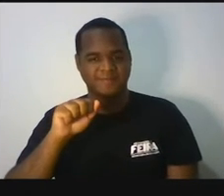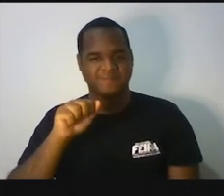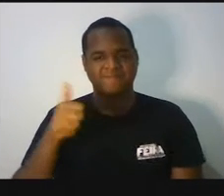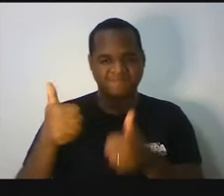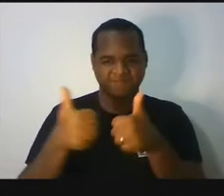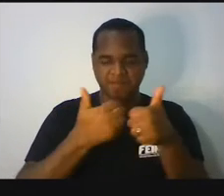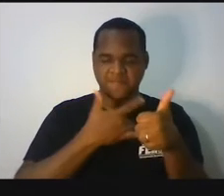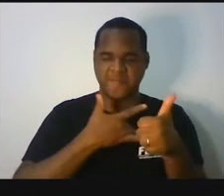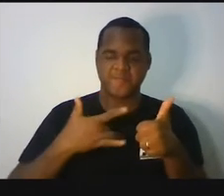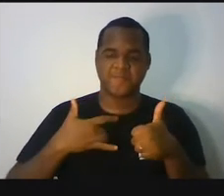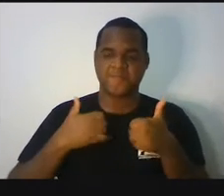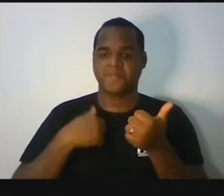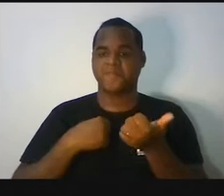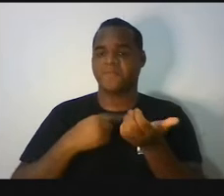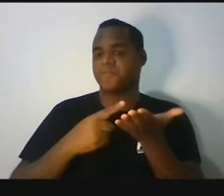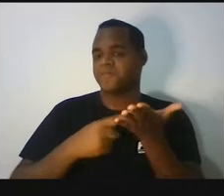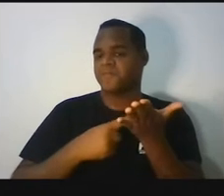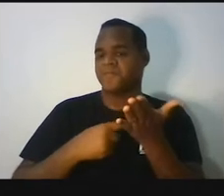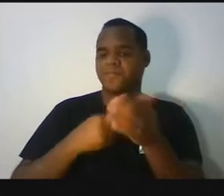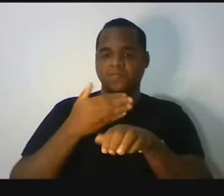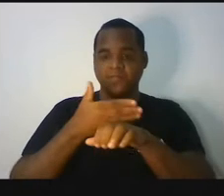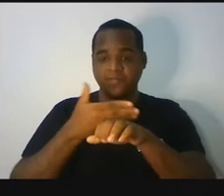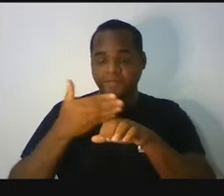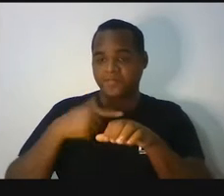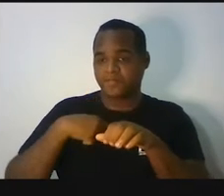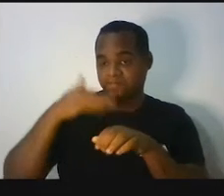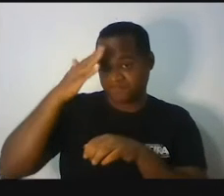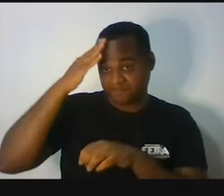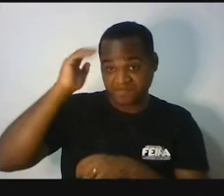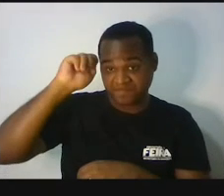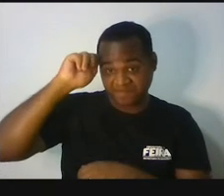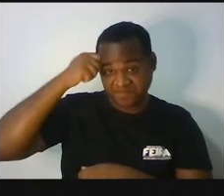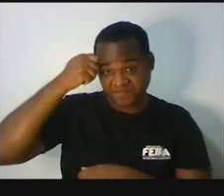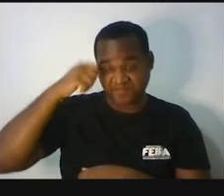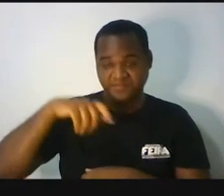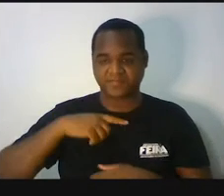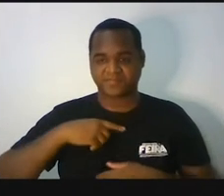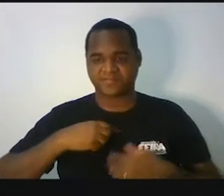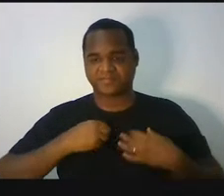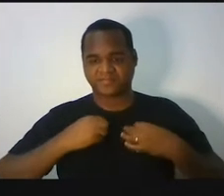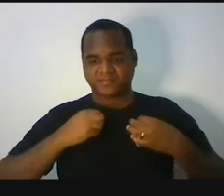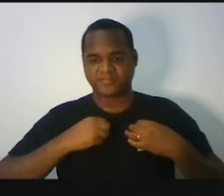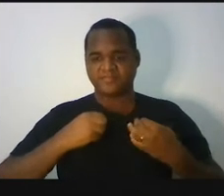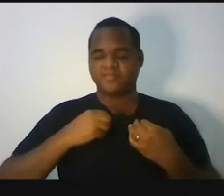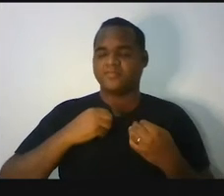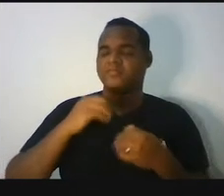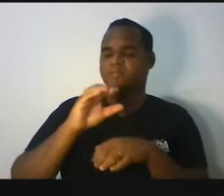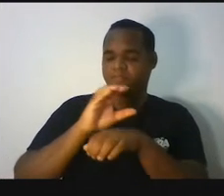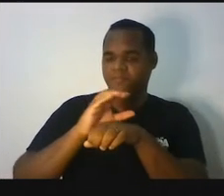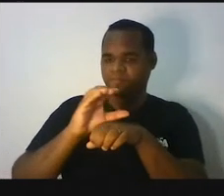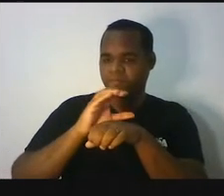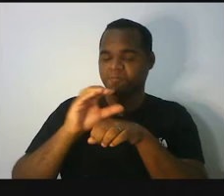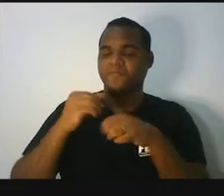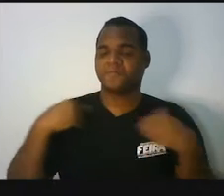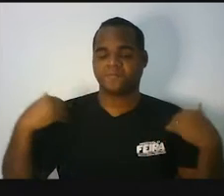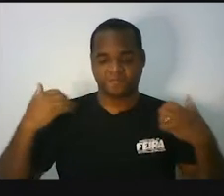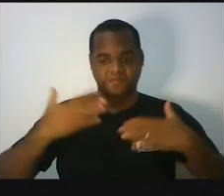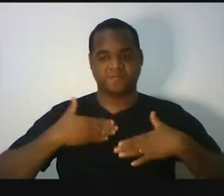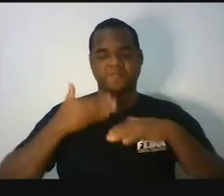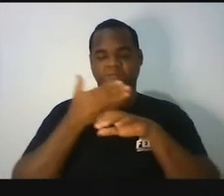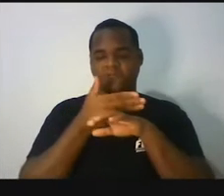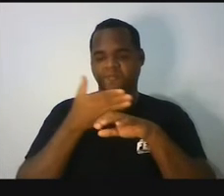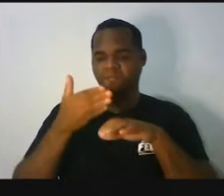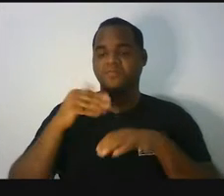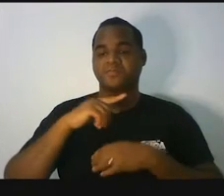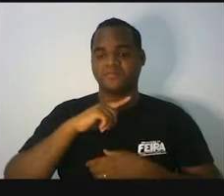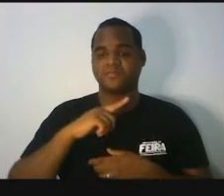Bom, eu tenho pele branca, meu cabelo é preto, eu estou vestido com uma camisa cinza e por cima um jaleco branco.